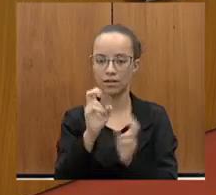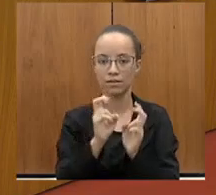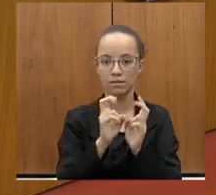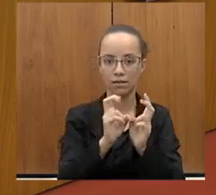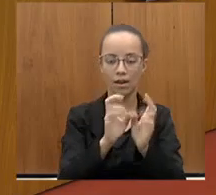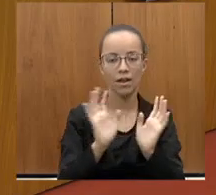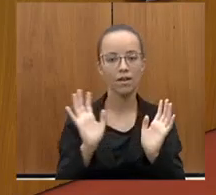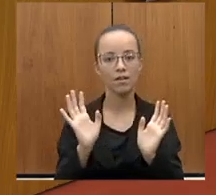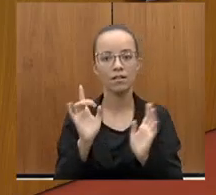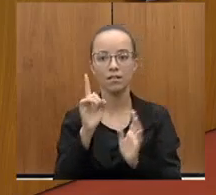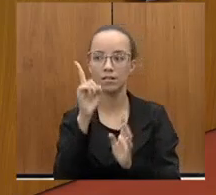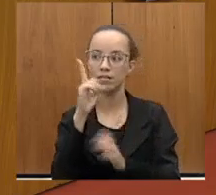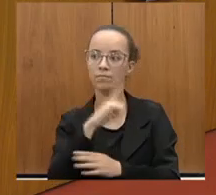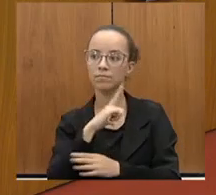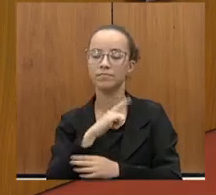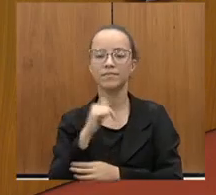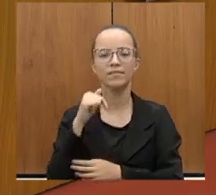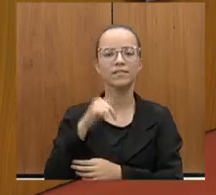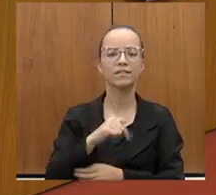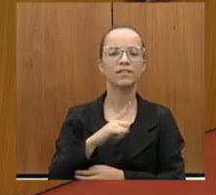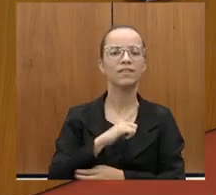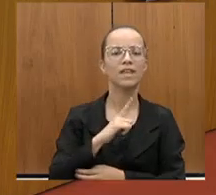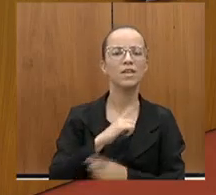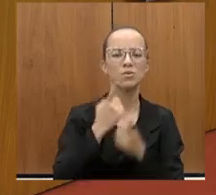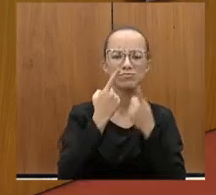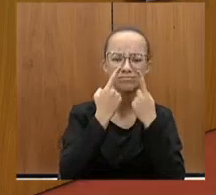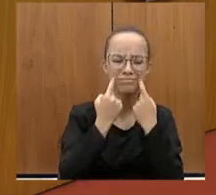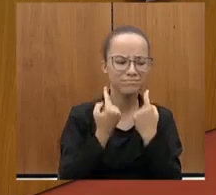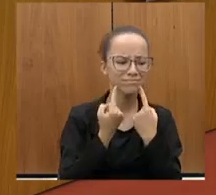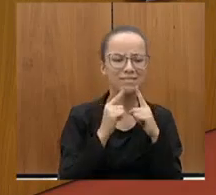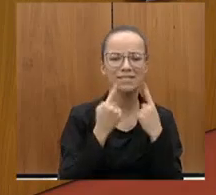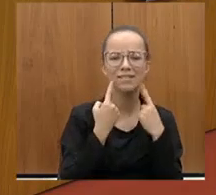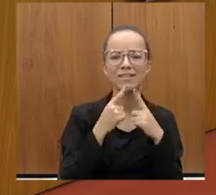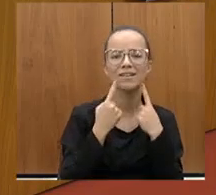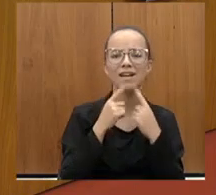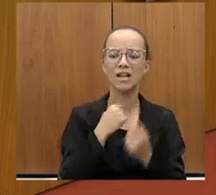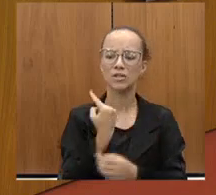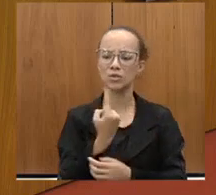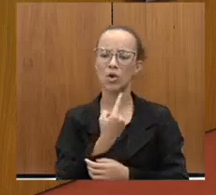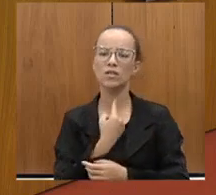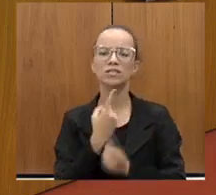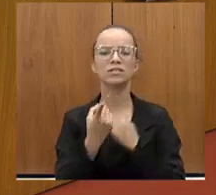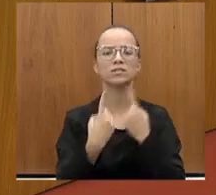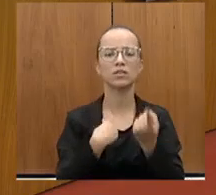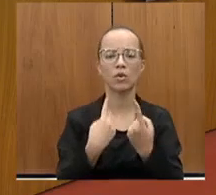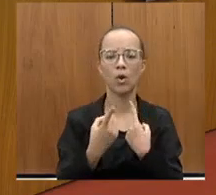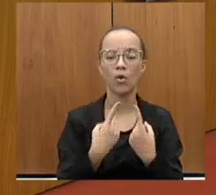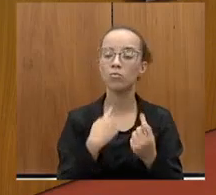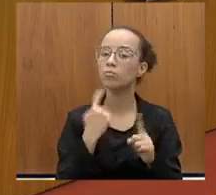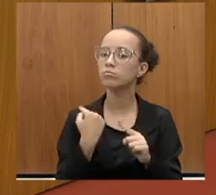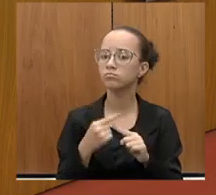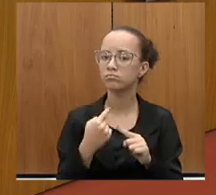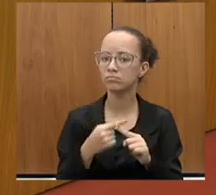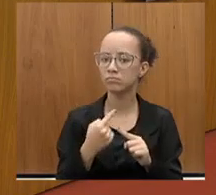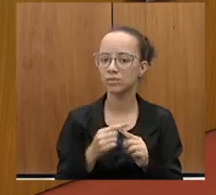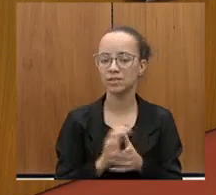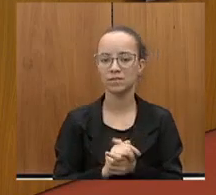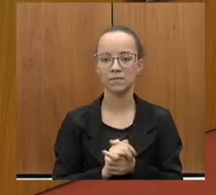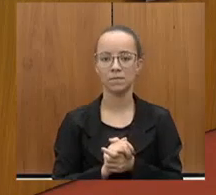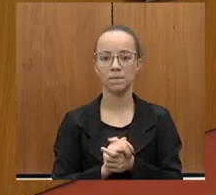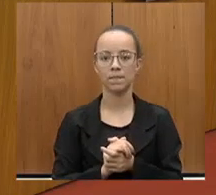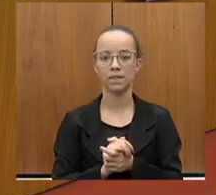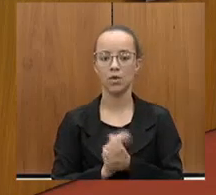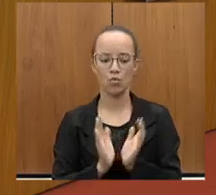nós ouvimos um choro, um choro total quanto às nossas rodovias, por quê? Porque a carga que está na